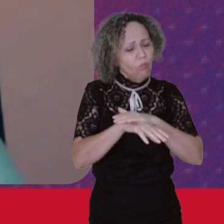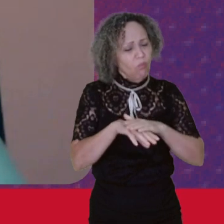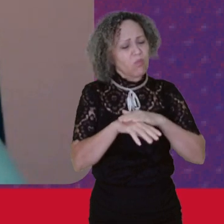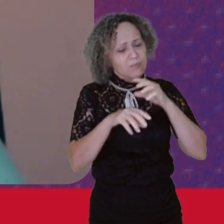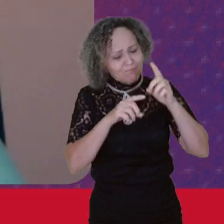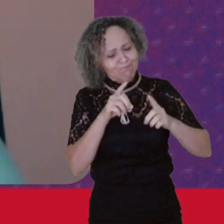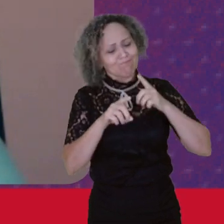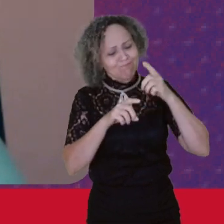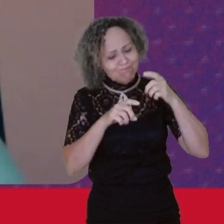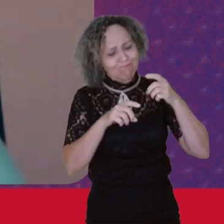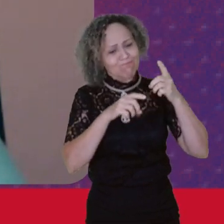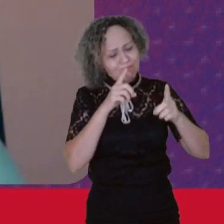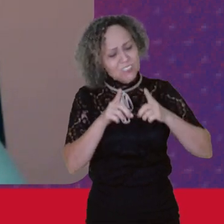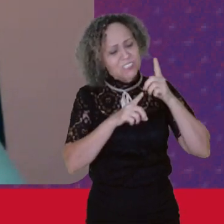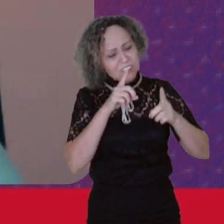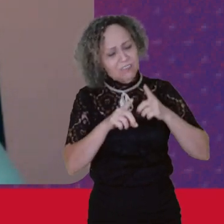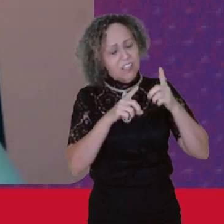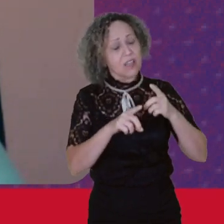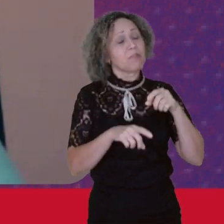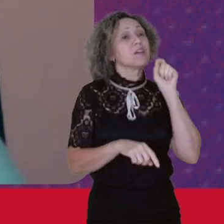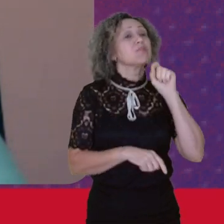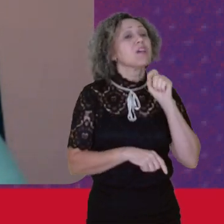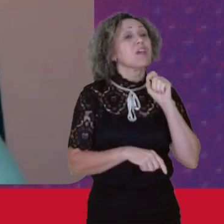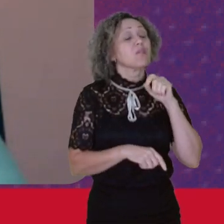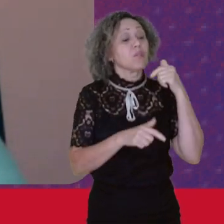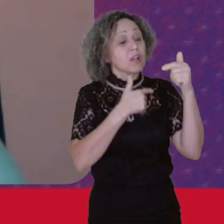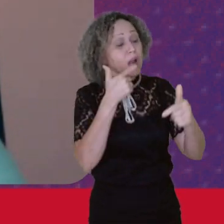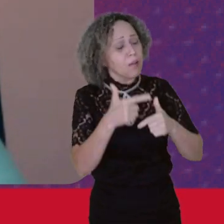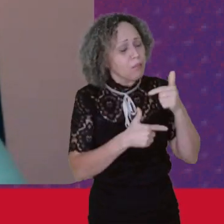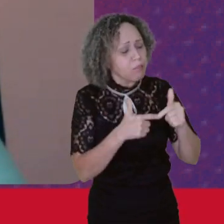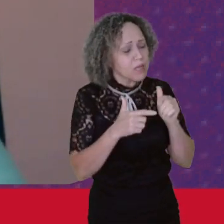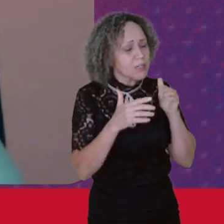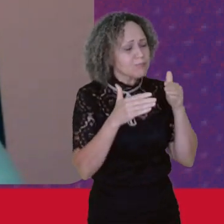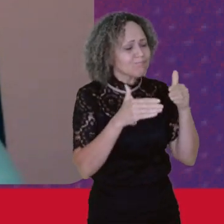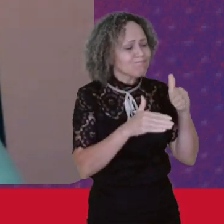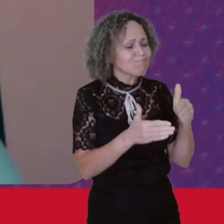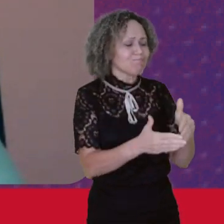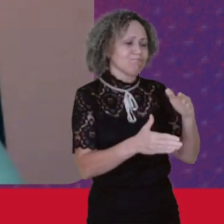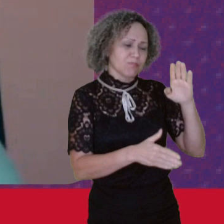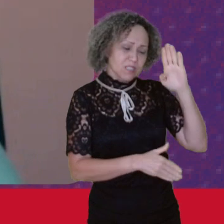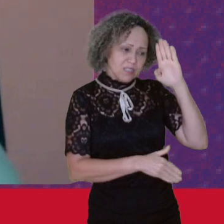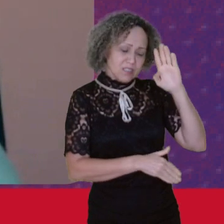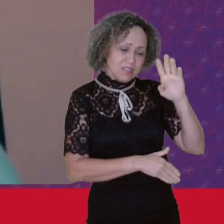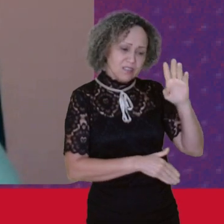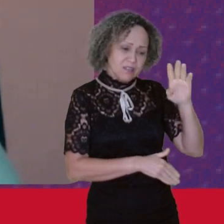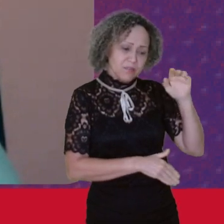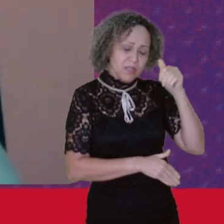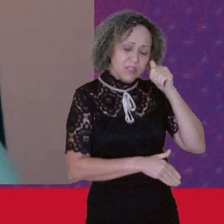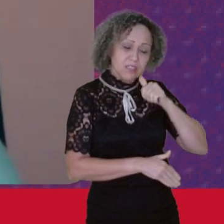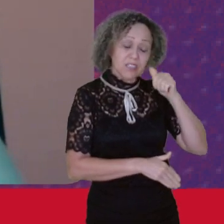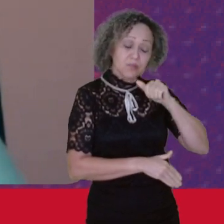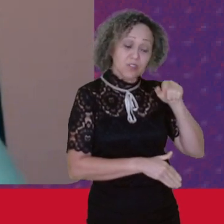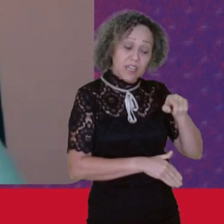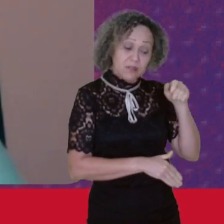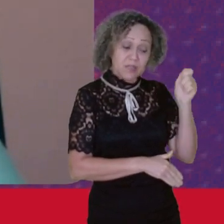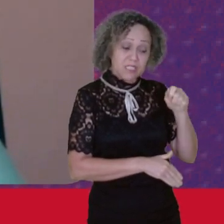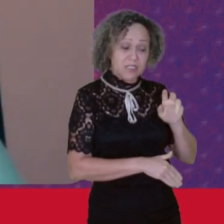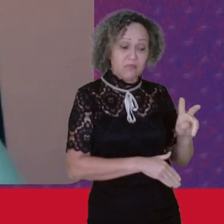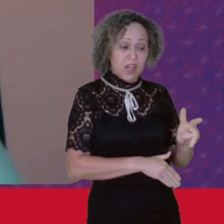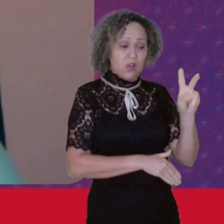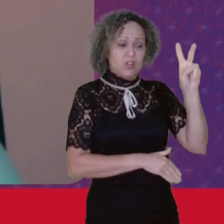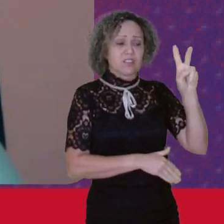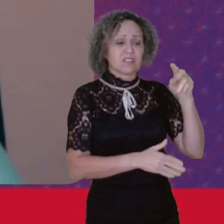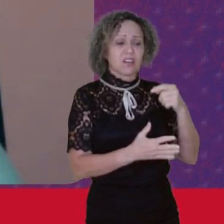Mas o trabalho Das mulheres Serem valorizados Em vários outros Aspectos Porque